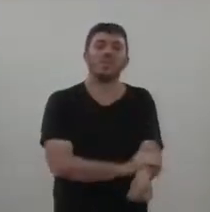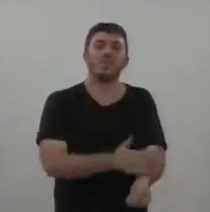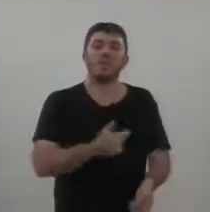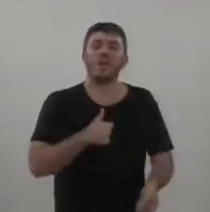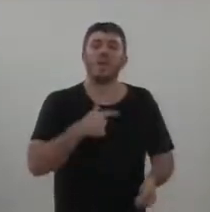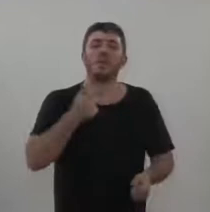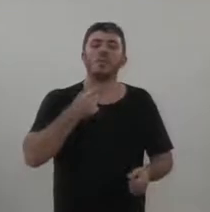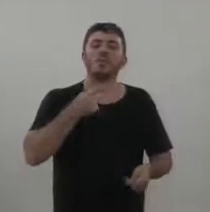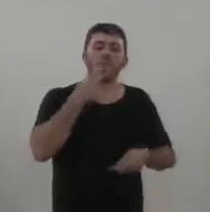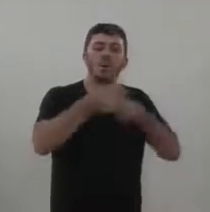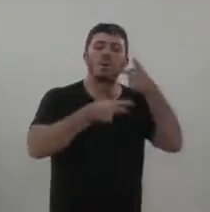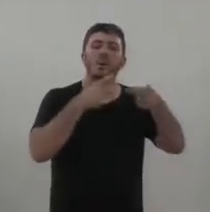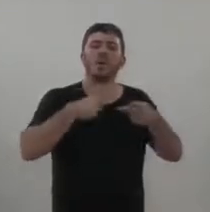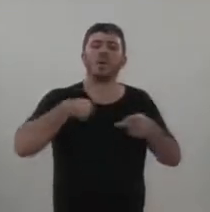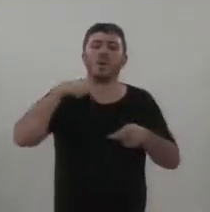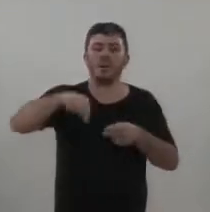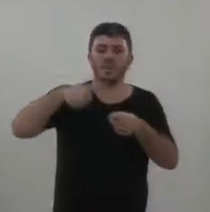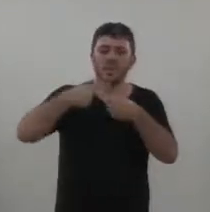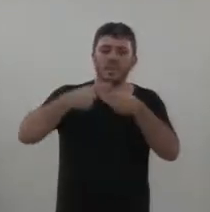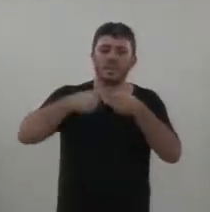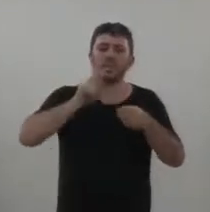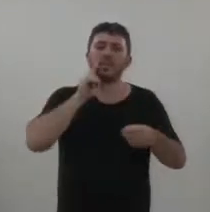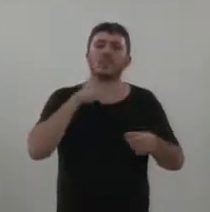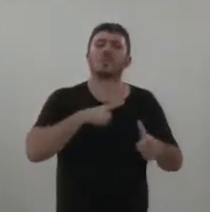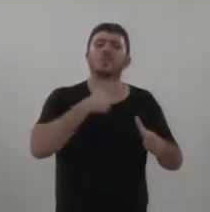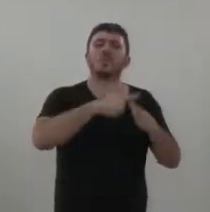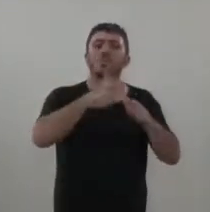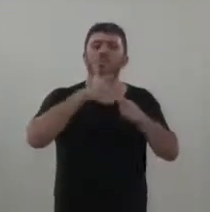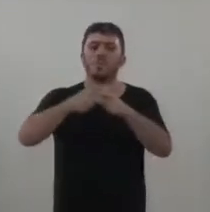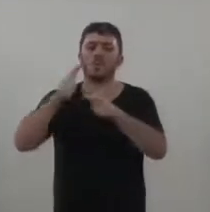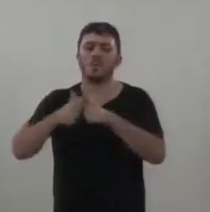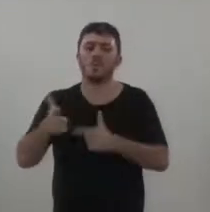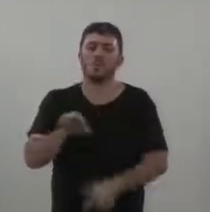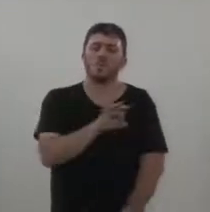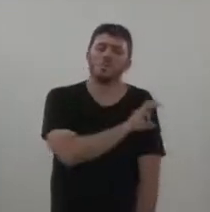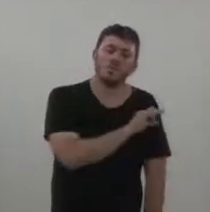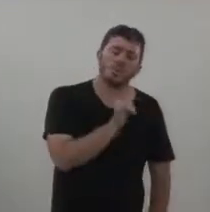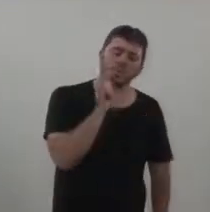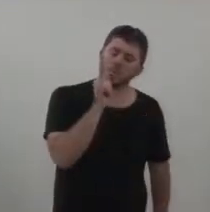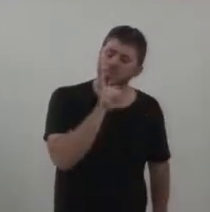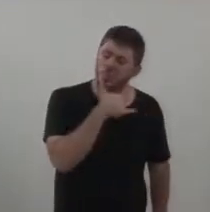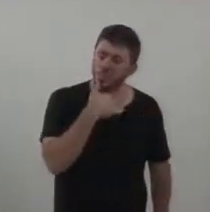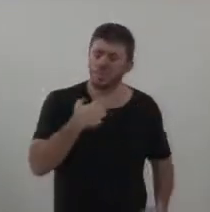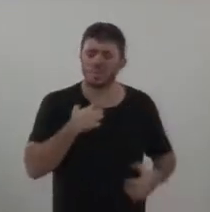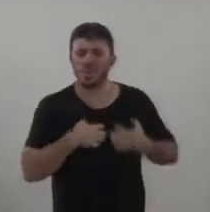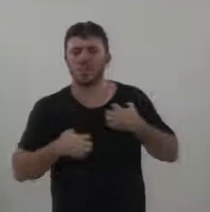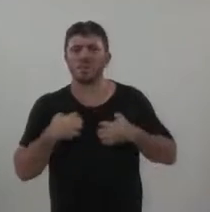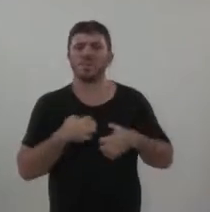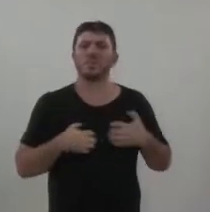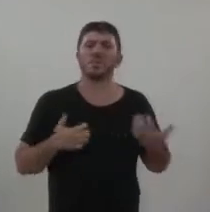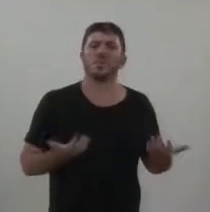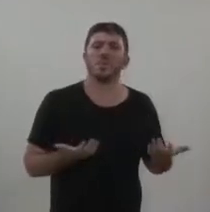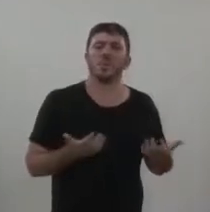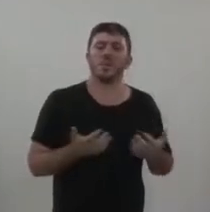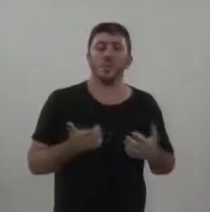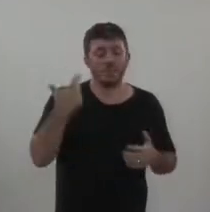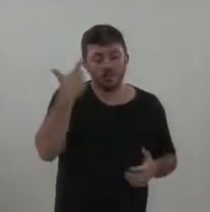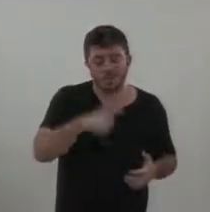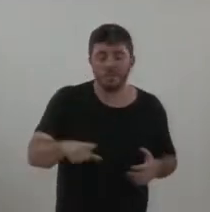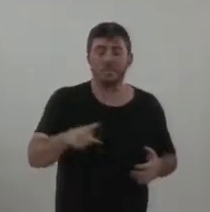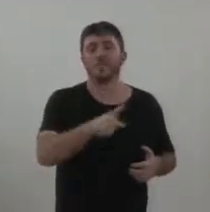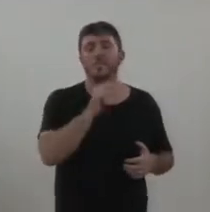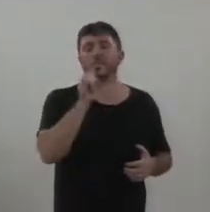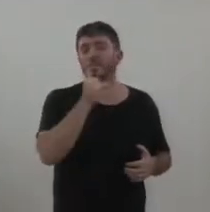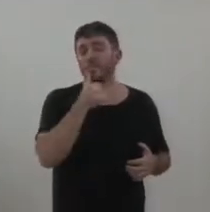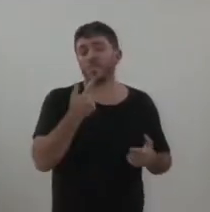problemas que existem na cidade e fica muito chateado. Se o prefeito fica muito chateado, eu até entendo. Mas vai ficar chateado de novo.